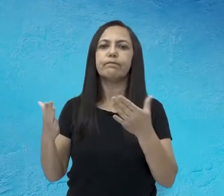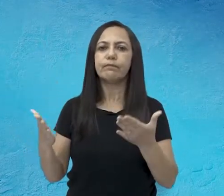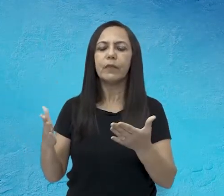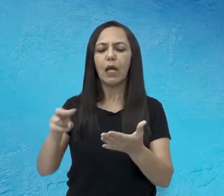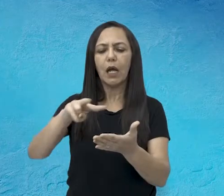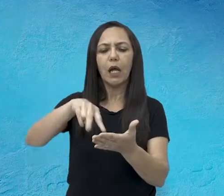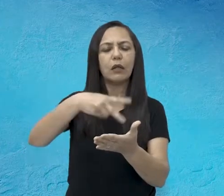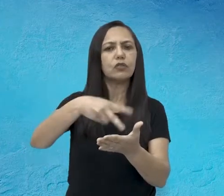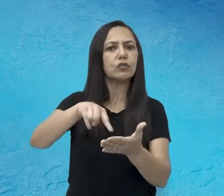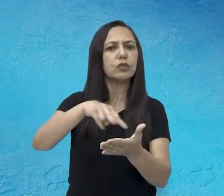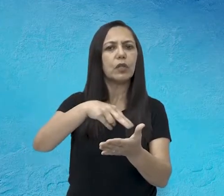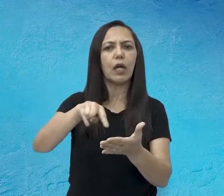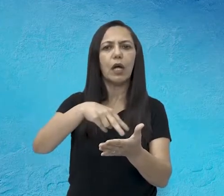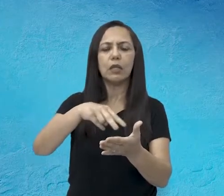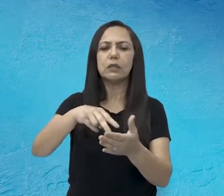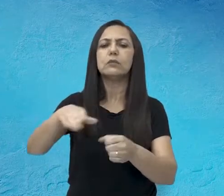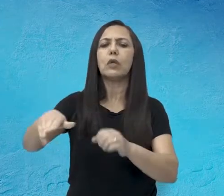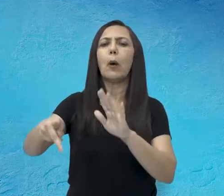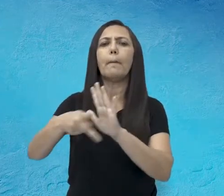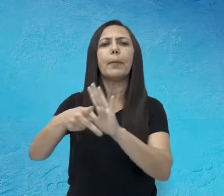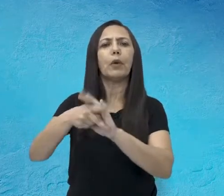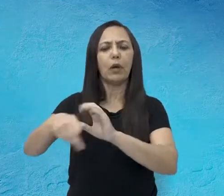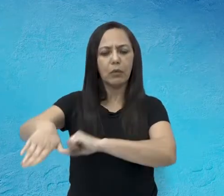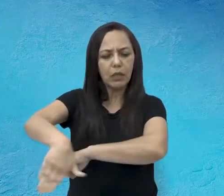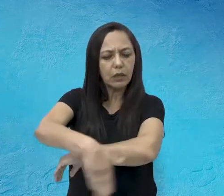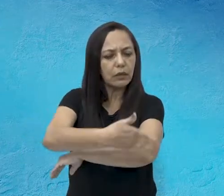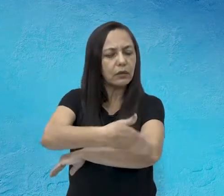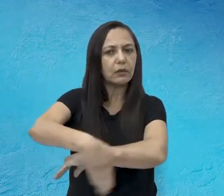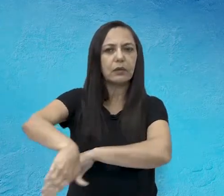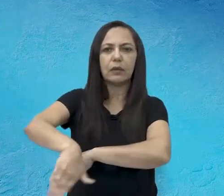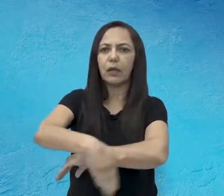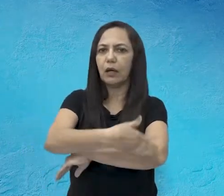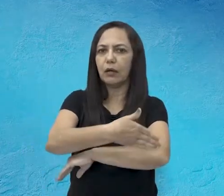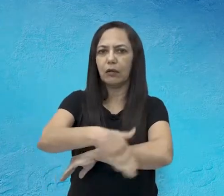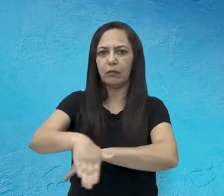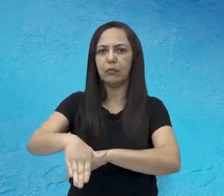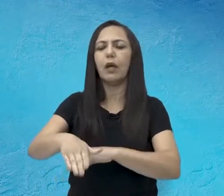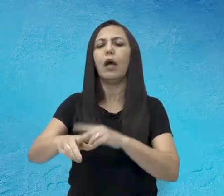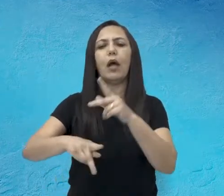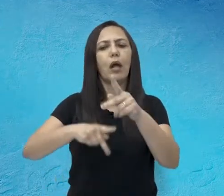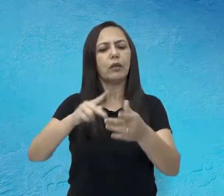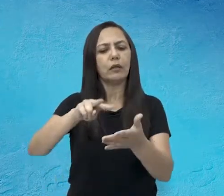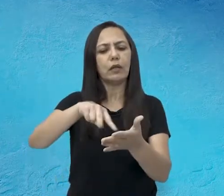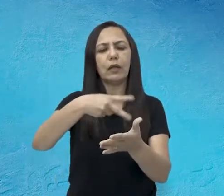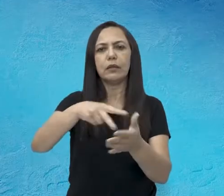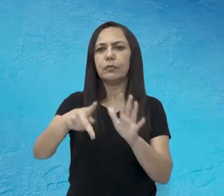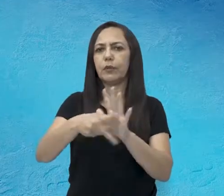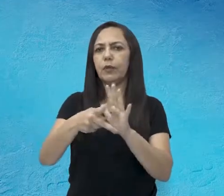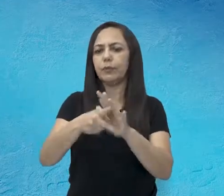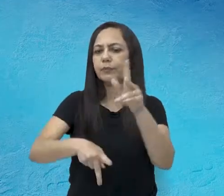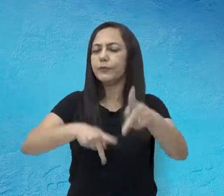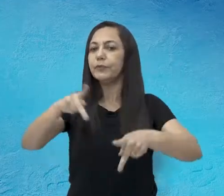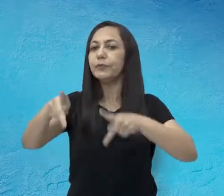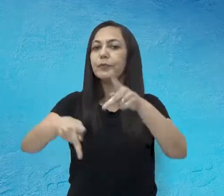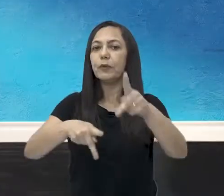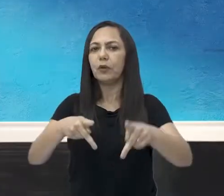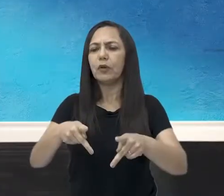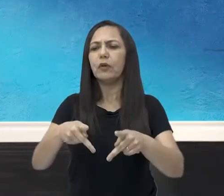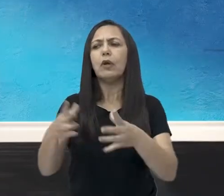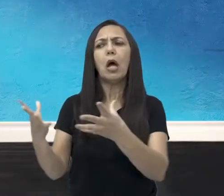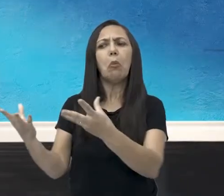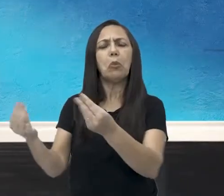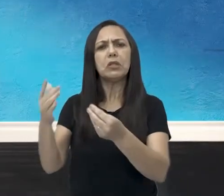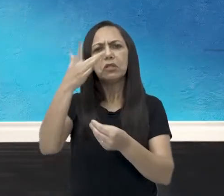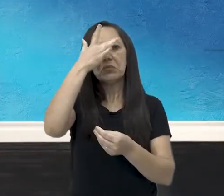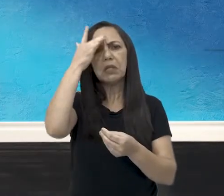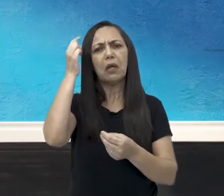são danças urbanas, street dance, mas que não necessariamente são danças de rua, certo? E muitas pessoas